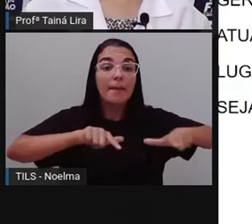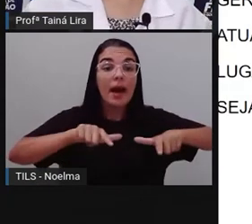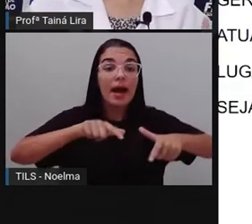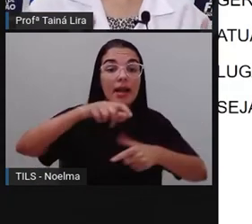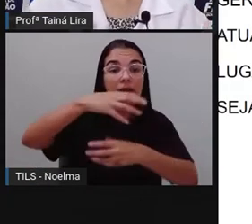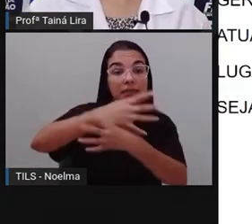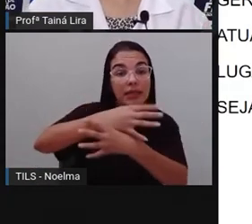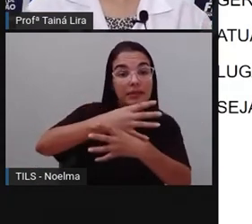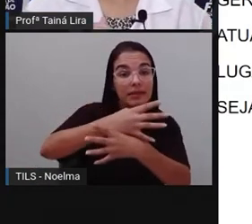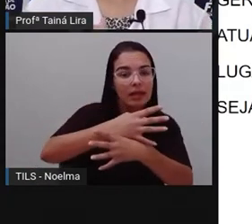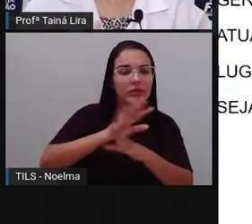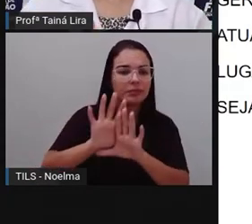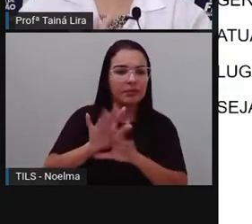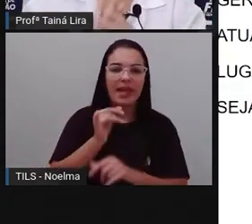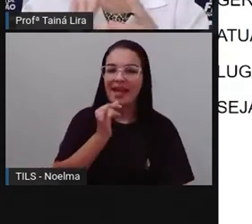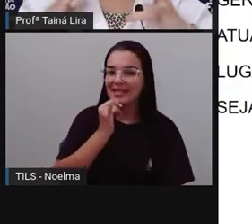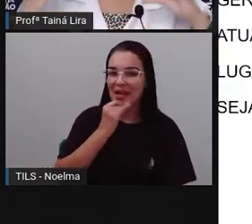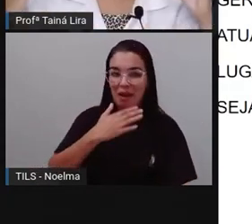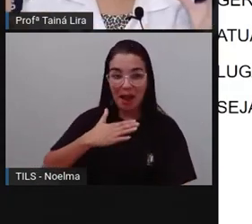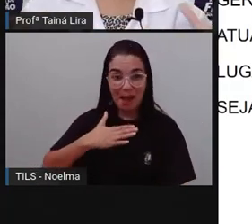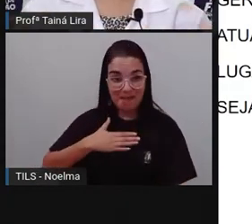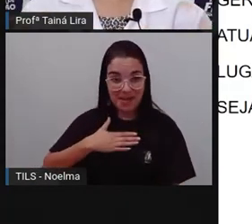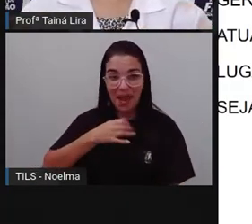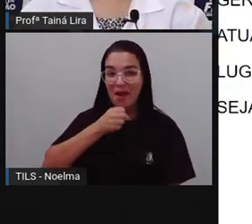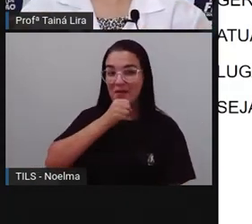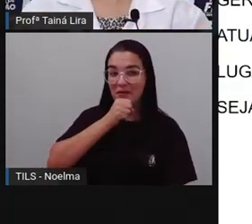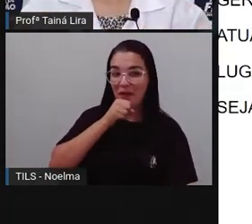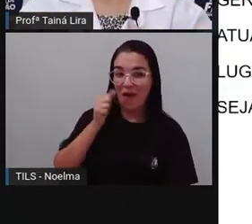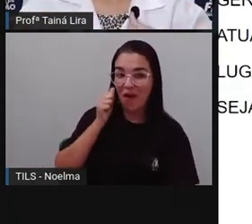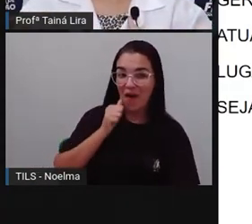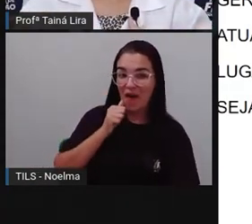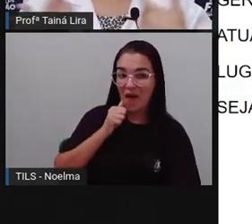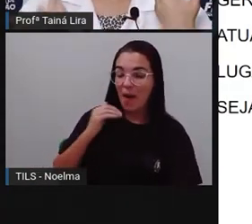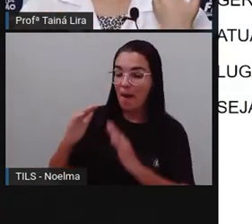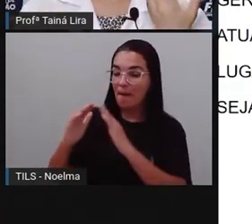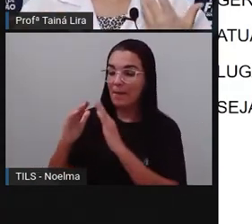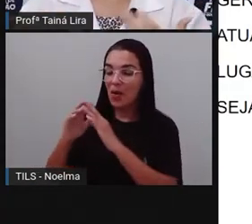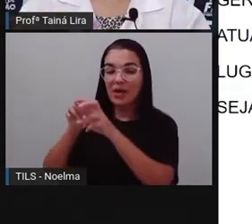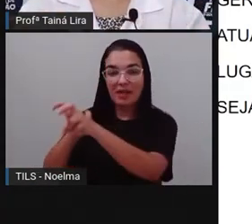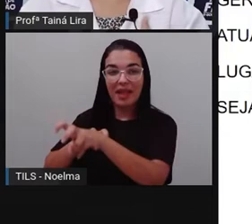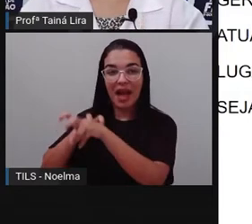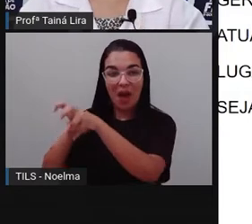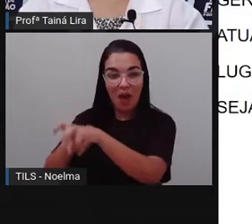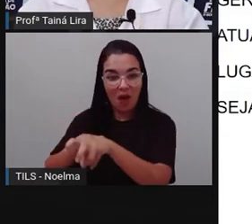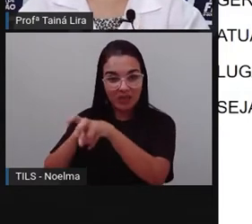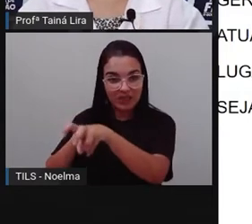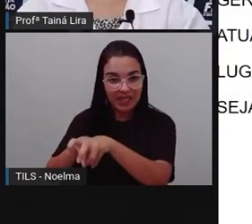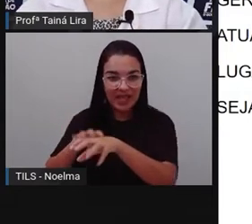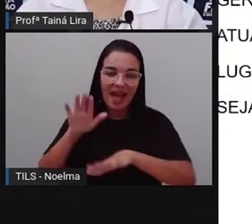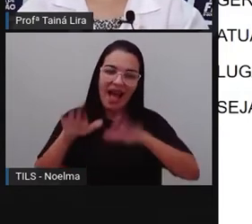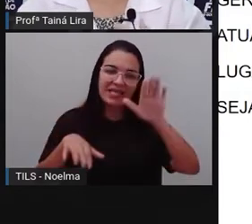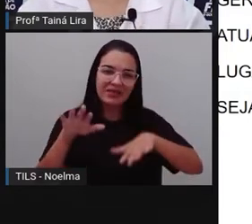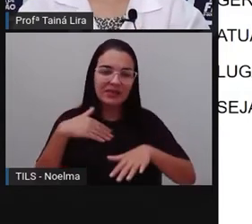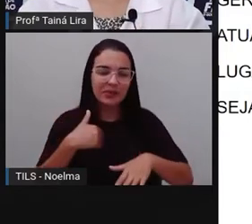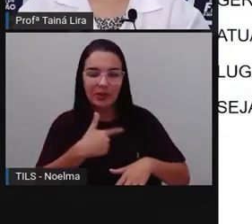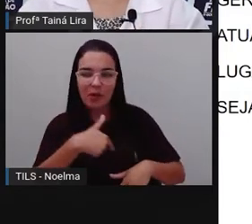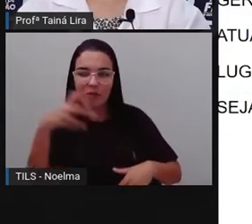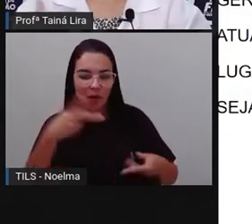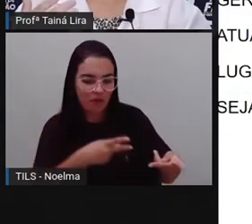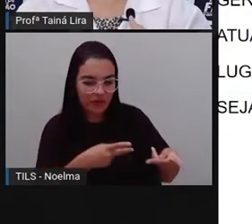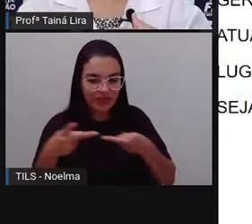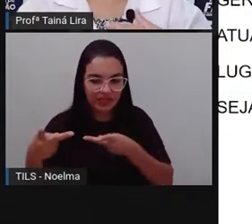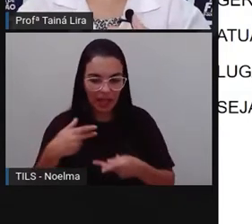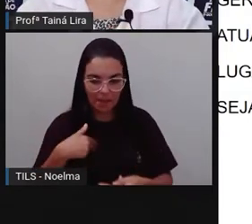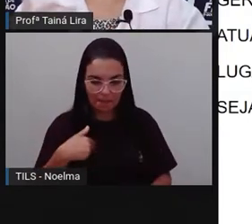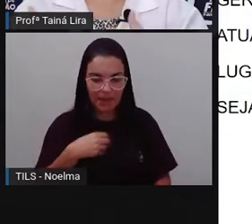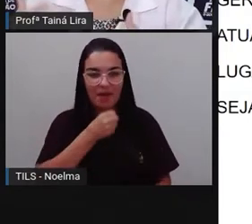exemplo, ela mora numa região, né? Que é o campo. E de vez em quando, quando eu vou visitar a minha avó, que